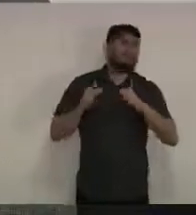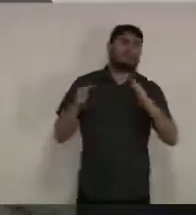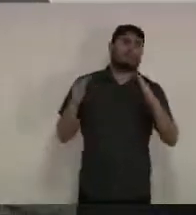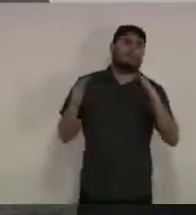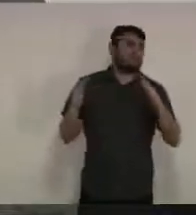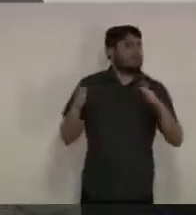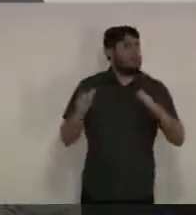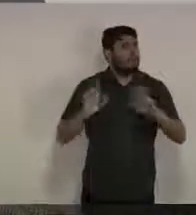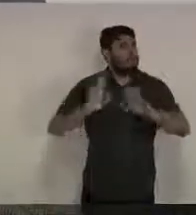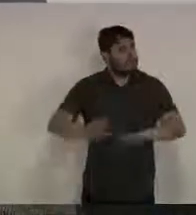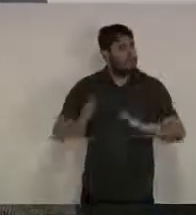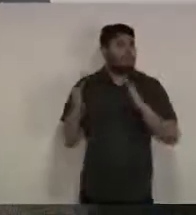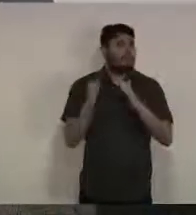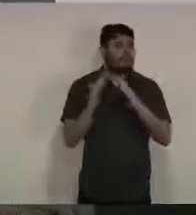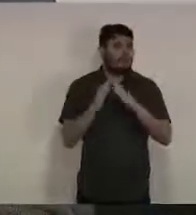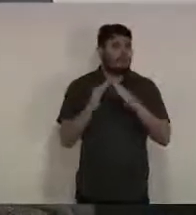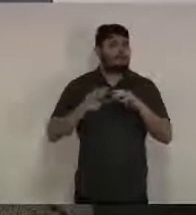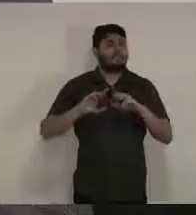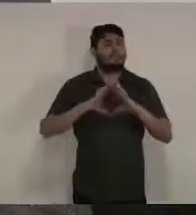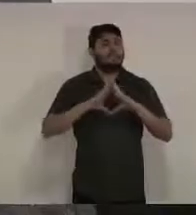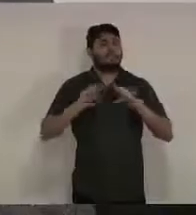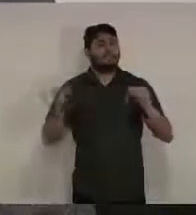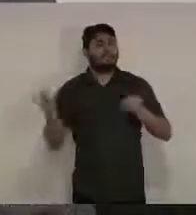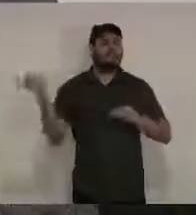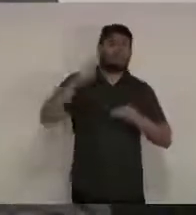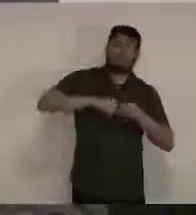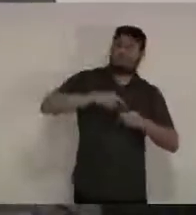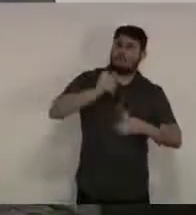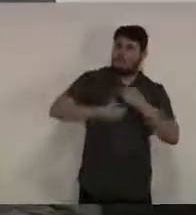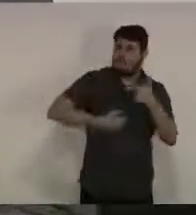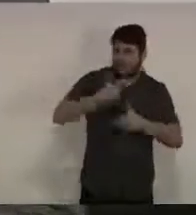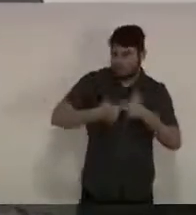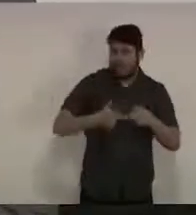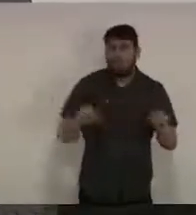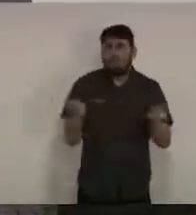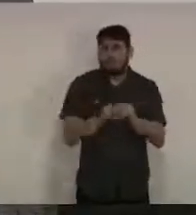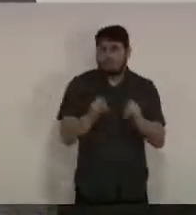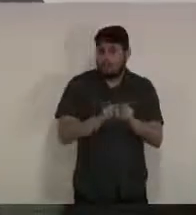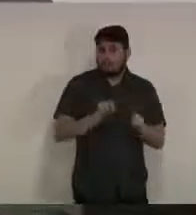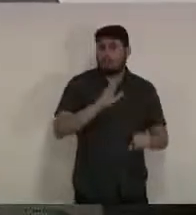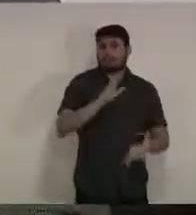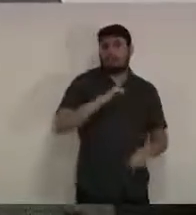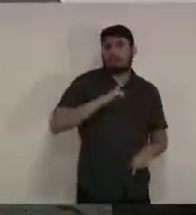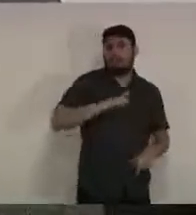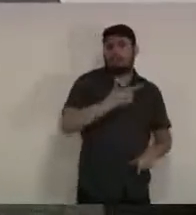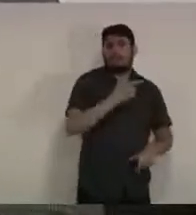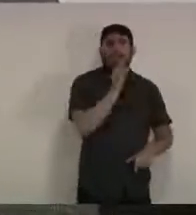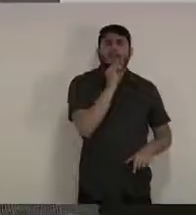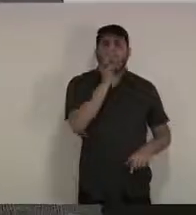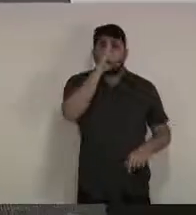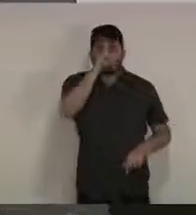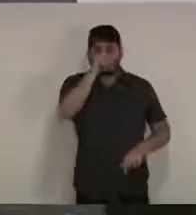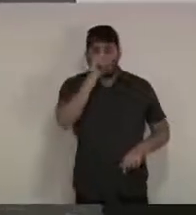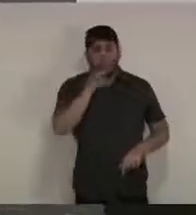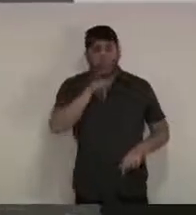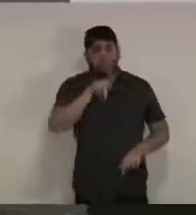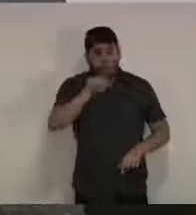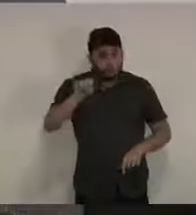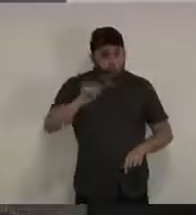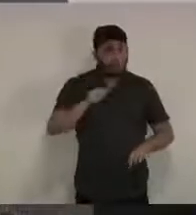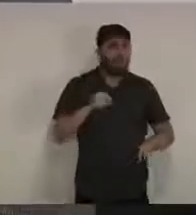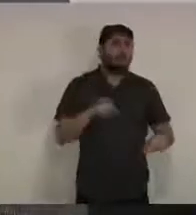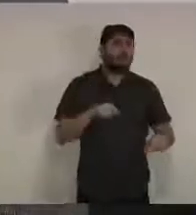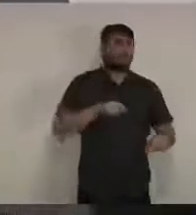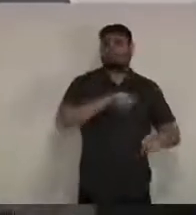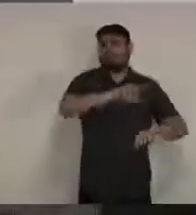específicas para o atendimento do Covid-19 a exemplo da UPA respiratória e do Hospital Manuel Afonso nós temos realizado uma estratégia